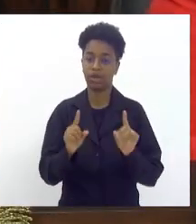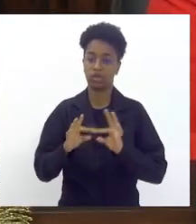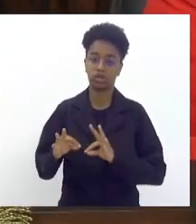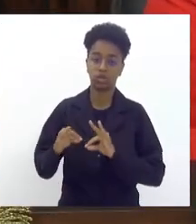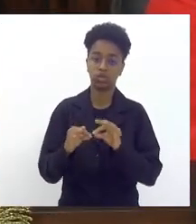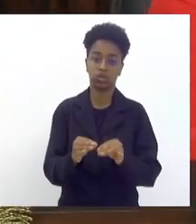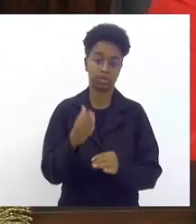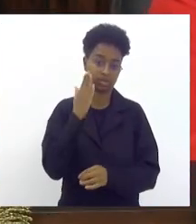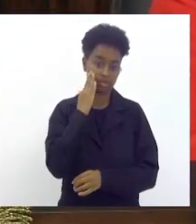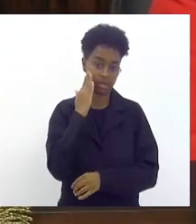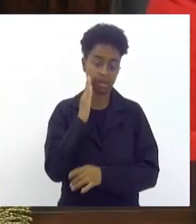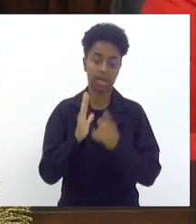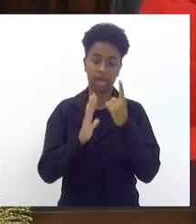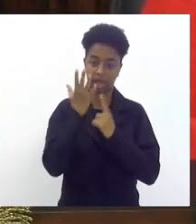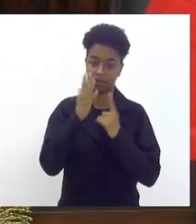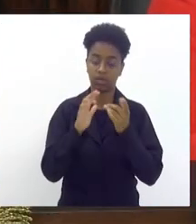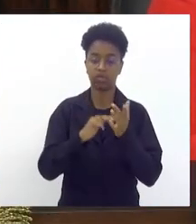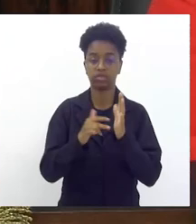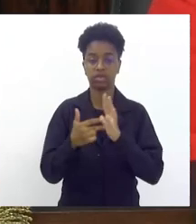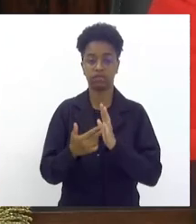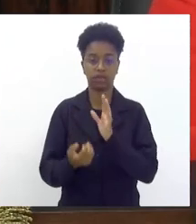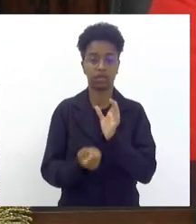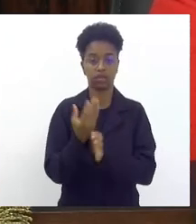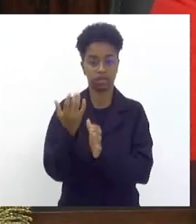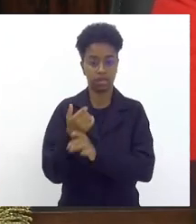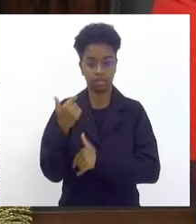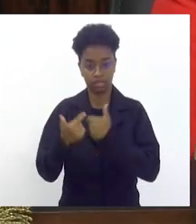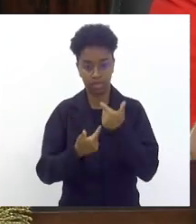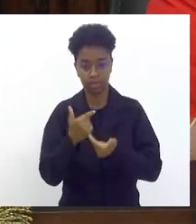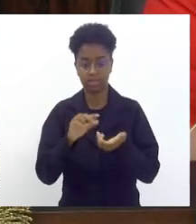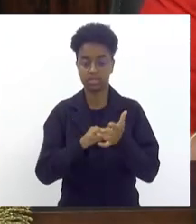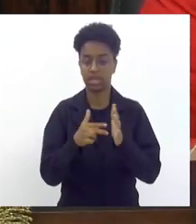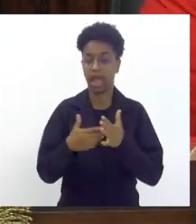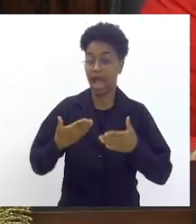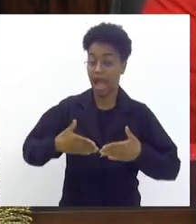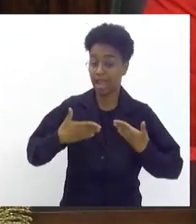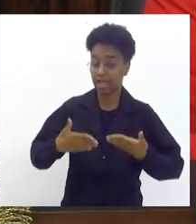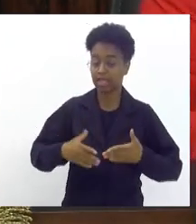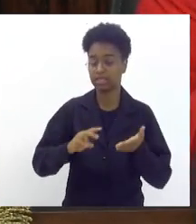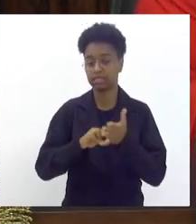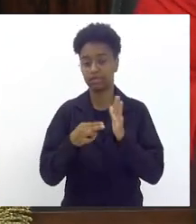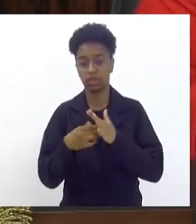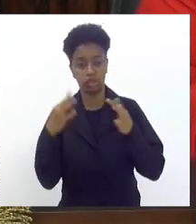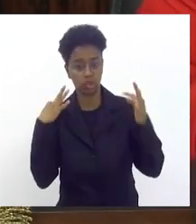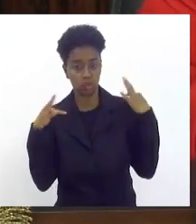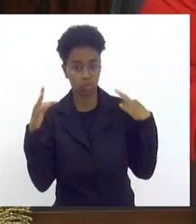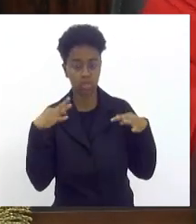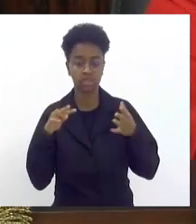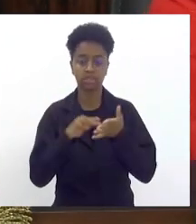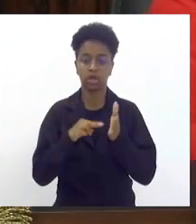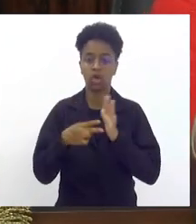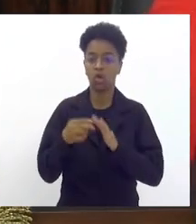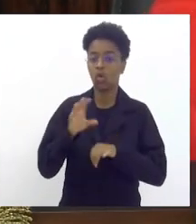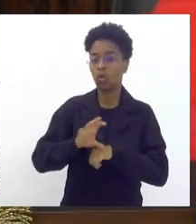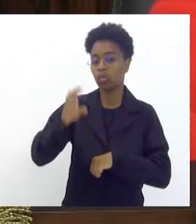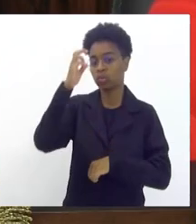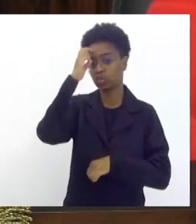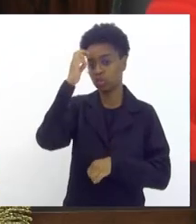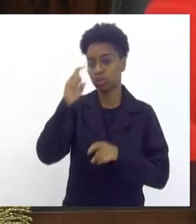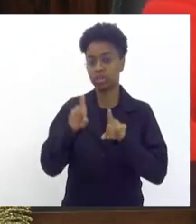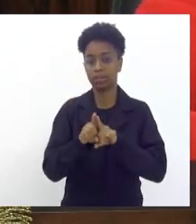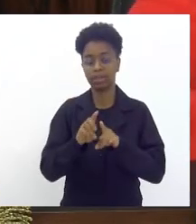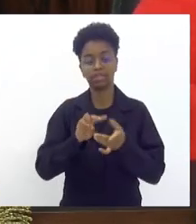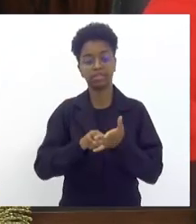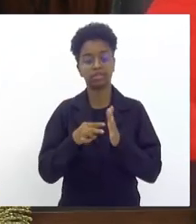que carnaval é geração de emprego carnaval é alegria carnaval é turismo carnaval é cultura carnaval é